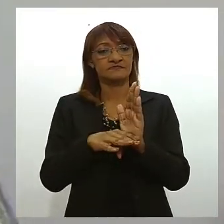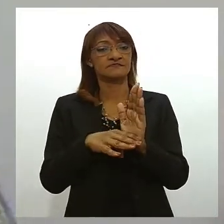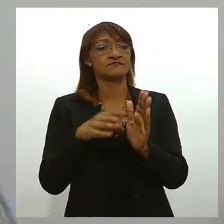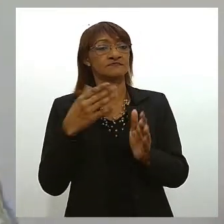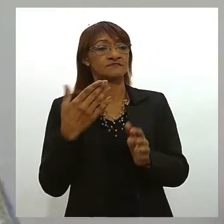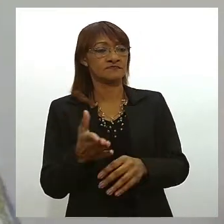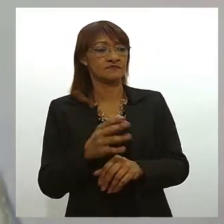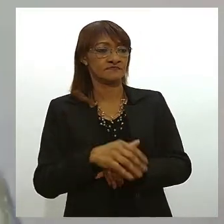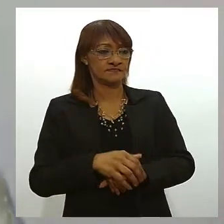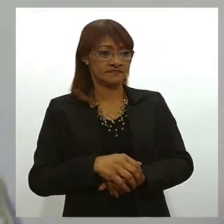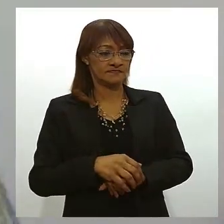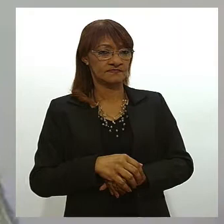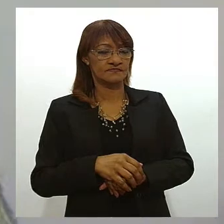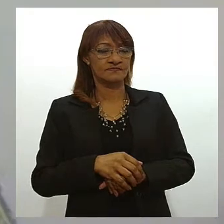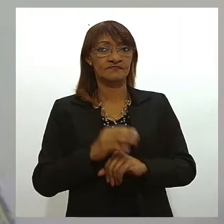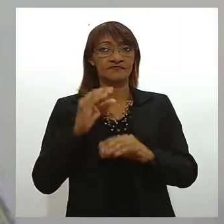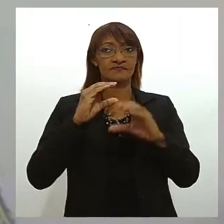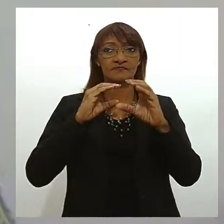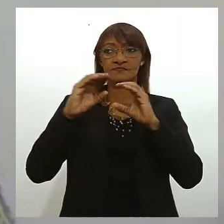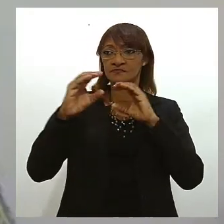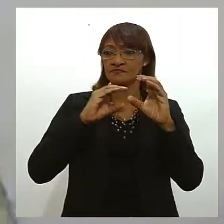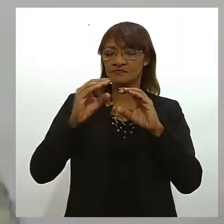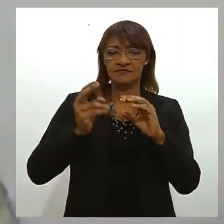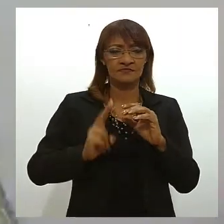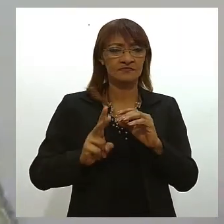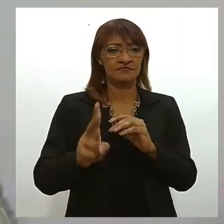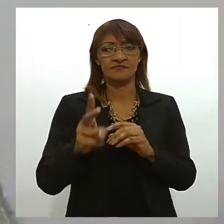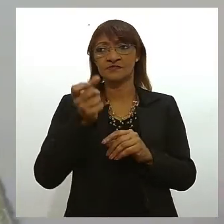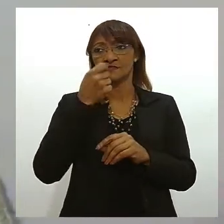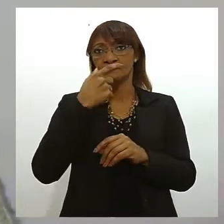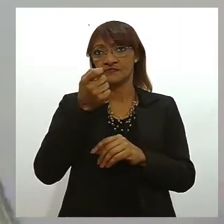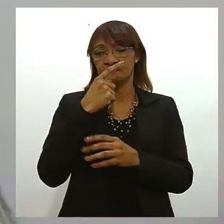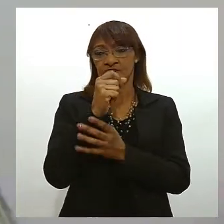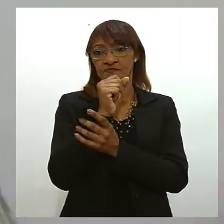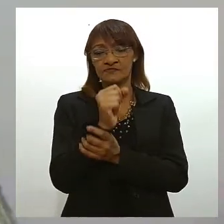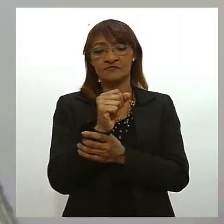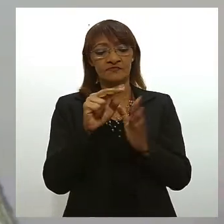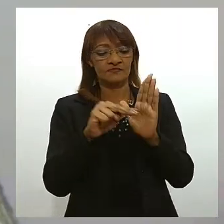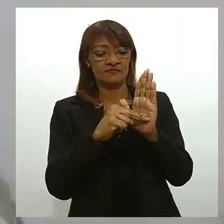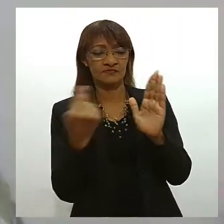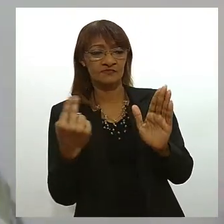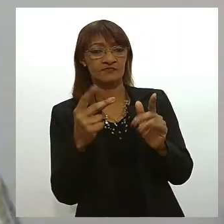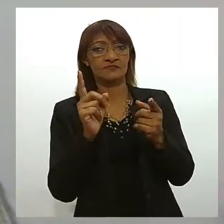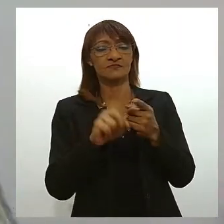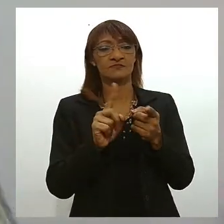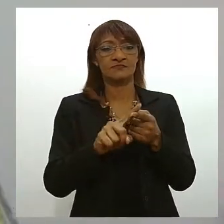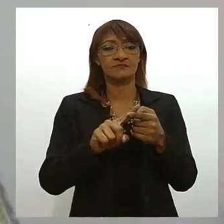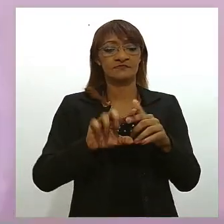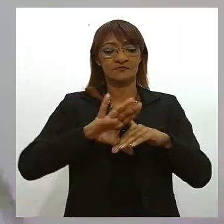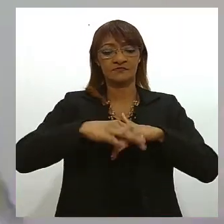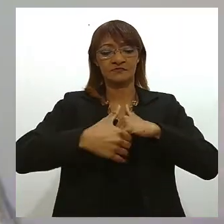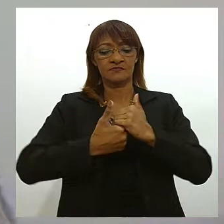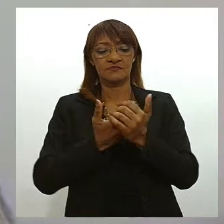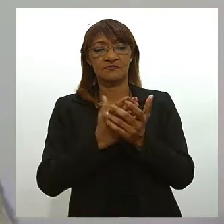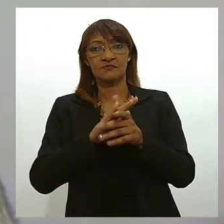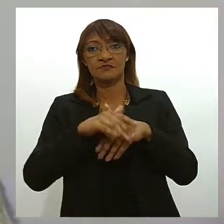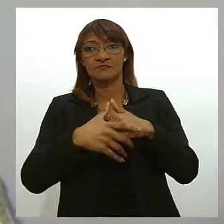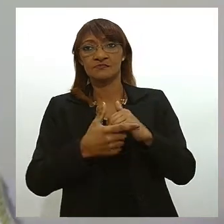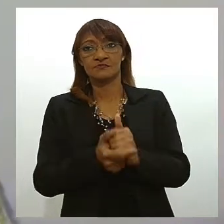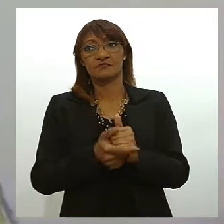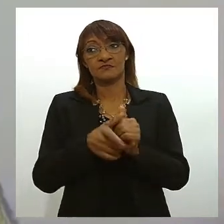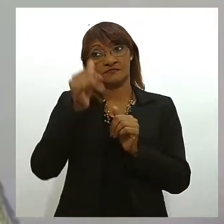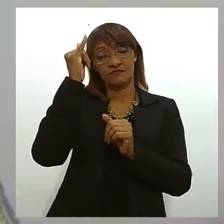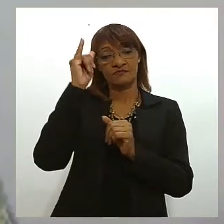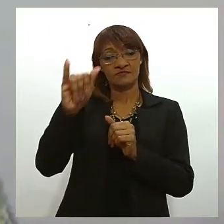paciente, que é a comunicação efetiva, que é medicação segura, cirurgia segura, higienização das mãos para evitar o risco de infecção, que é o que a gente mais